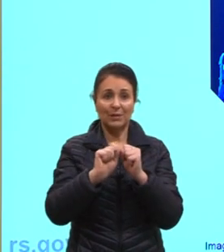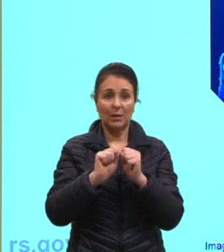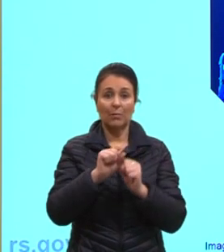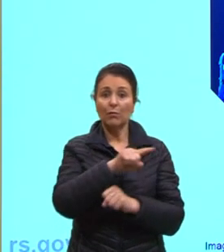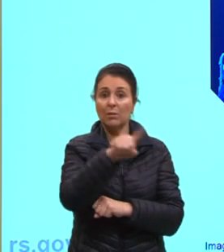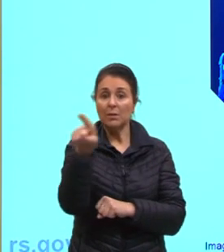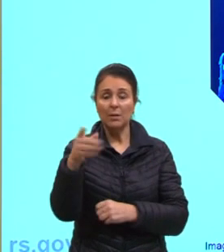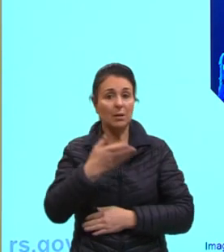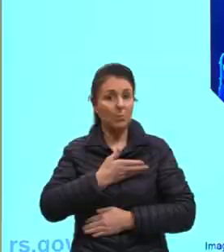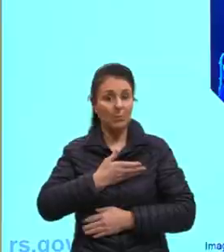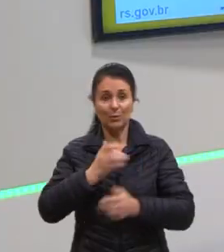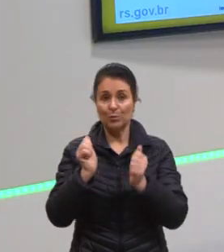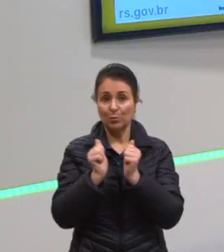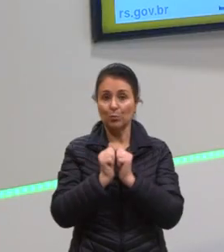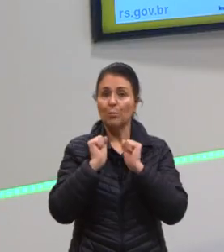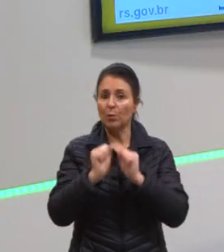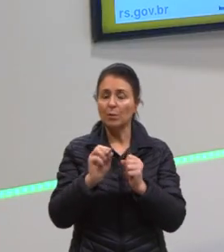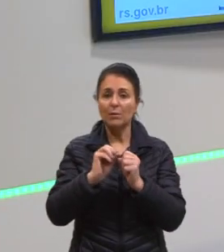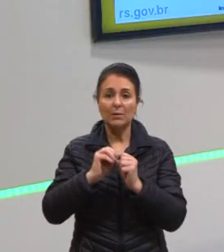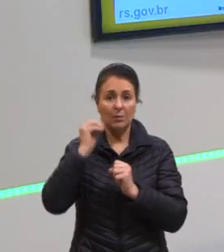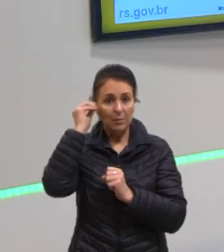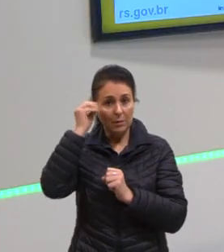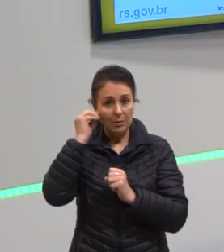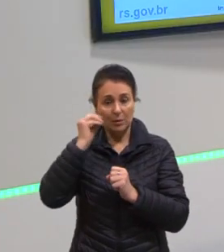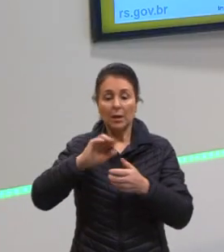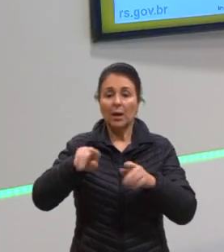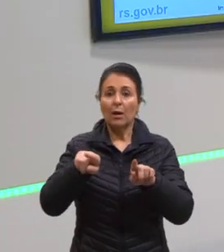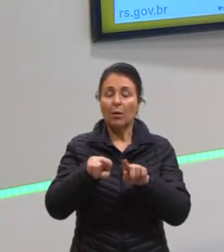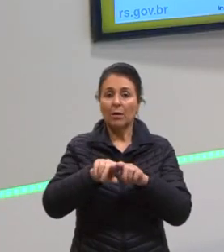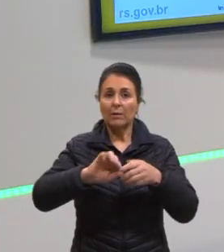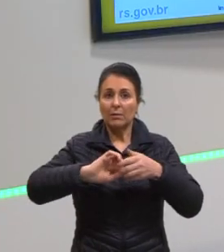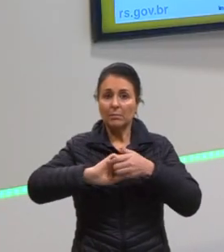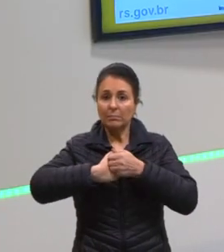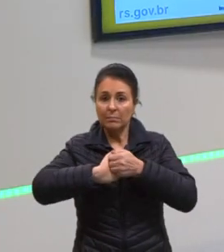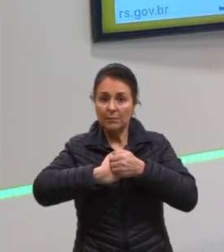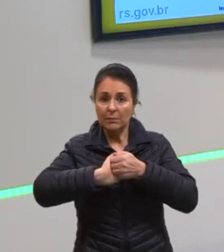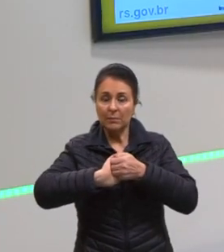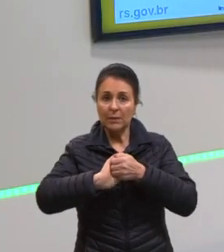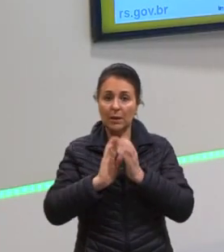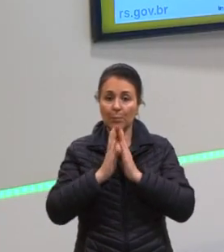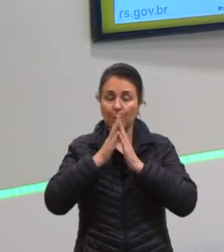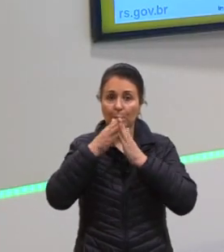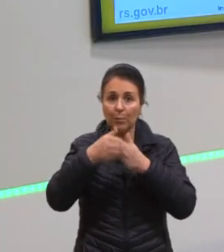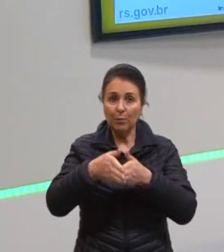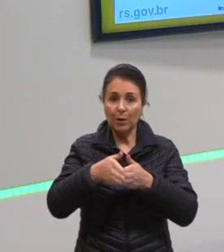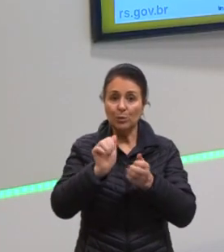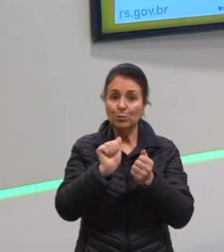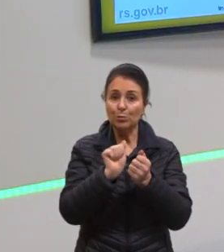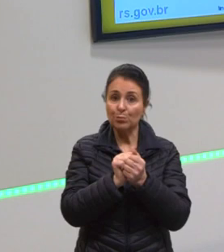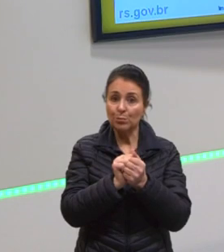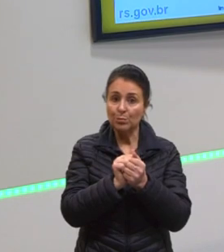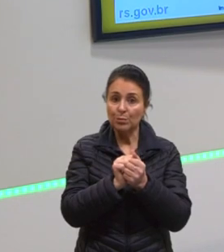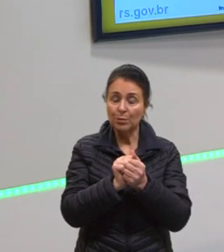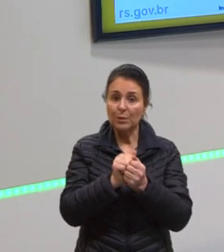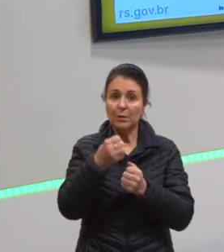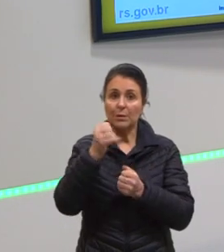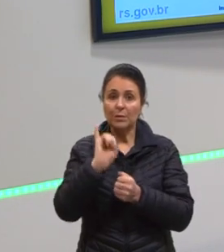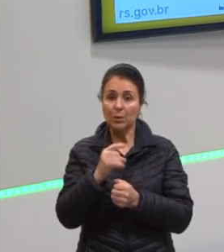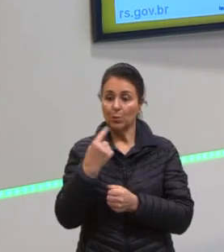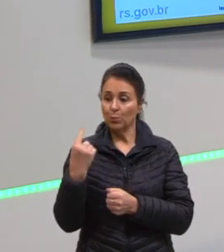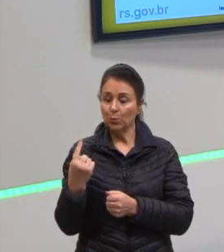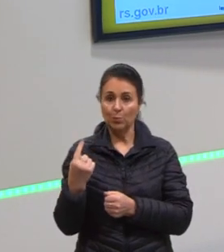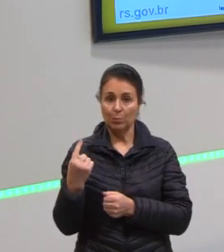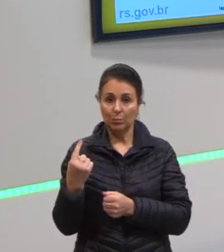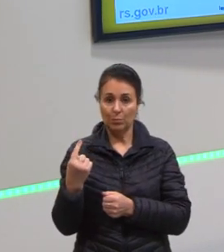e um amigo estão de mãos dadas e vocês pulam juntos, tá? Só que, se um